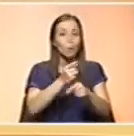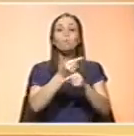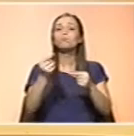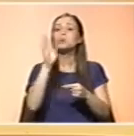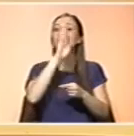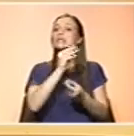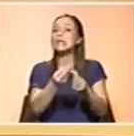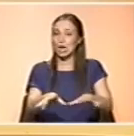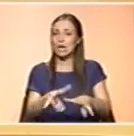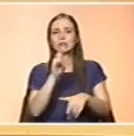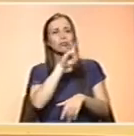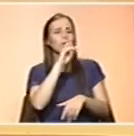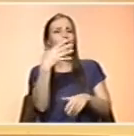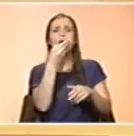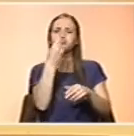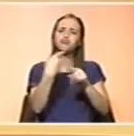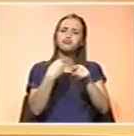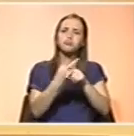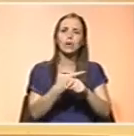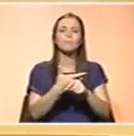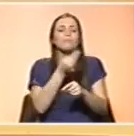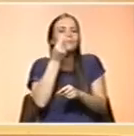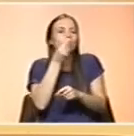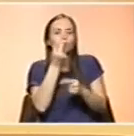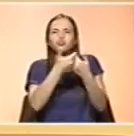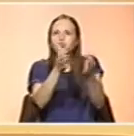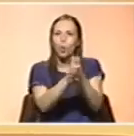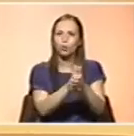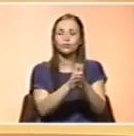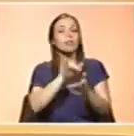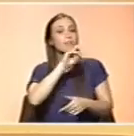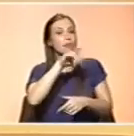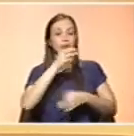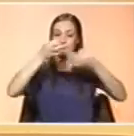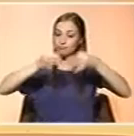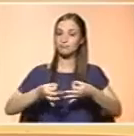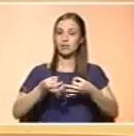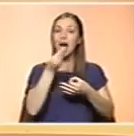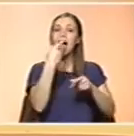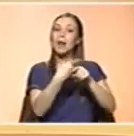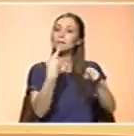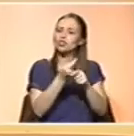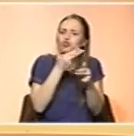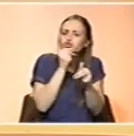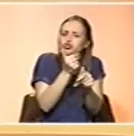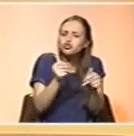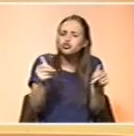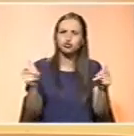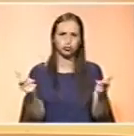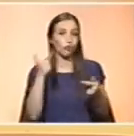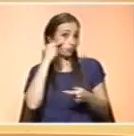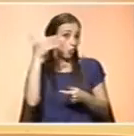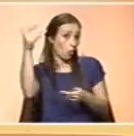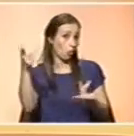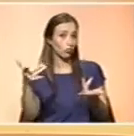que consegue fazer uma diversificação plena com estes paladares todos, vai ter mais garantias de ter uma alimentação diversificada no seu futuro,